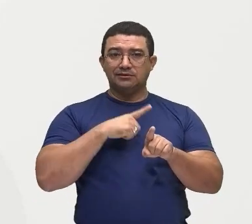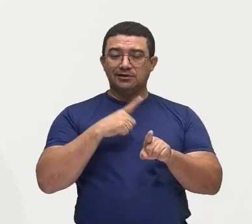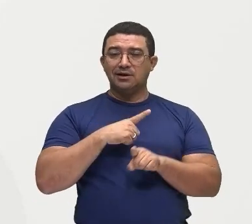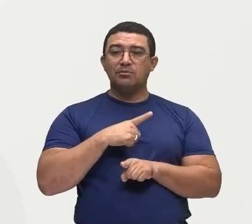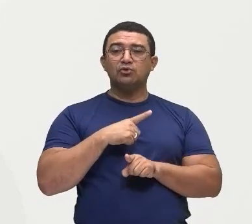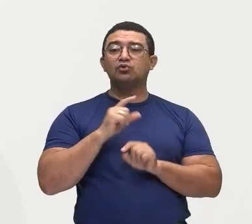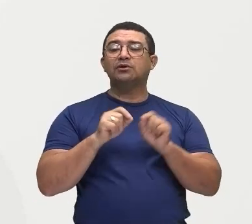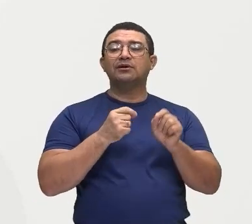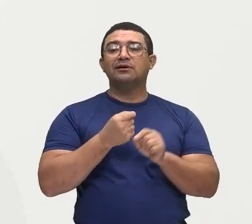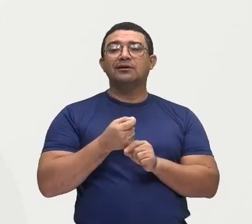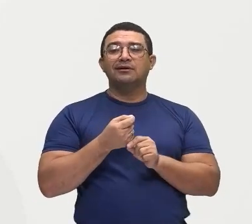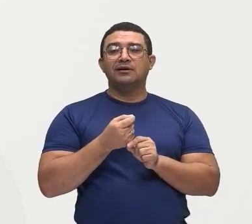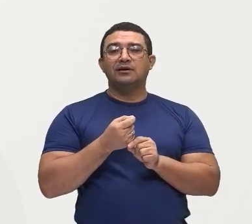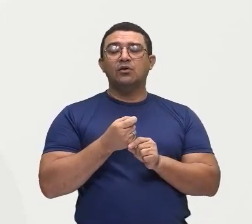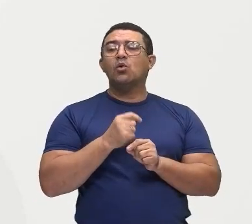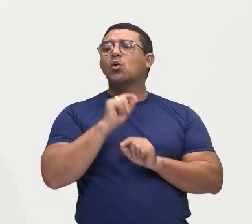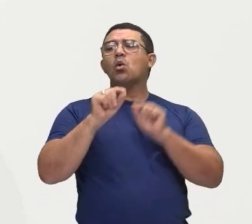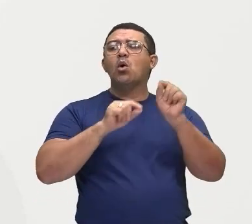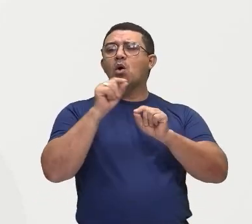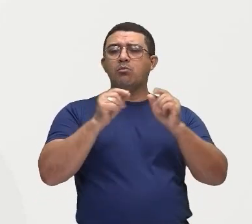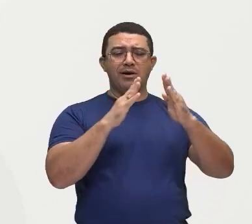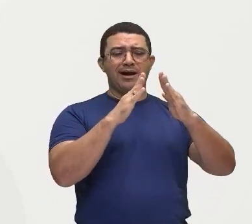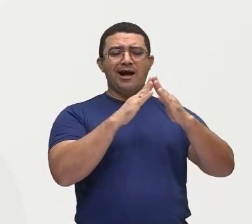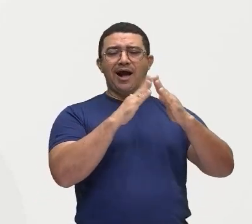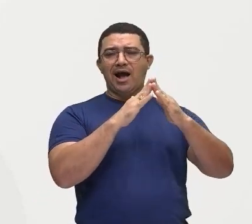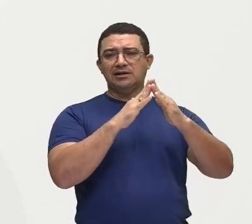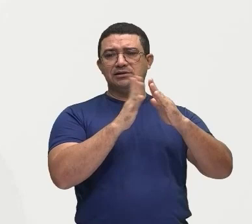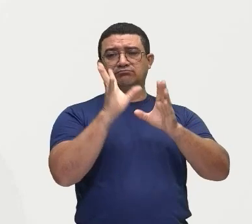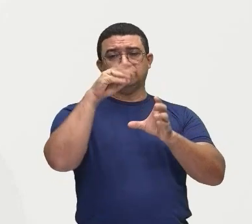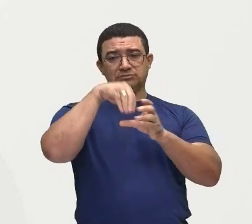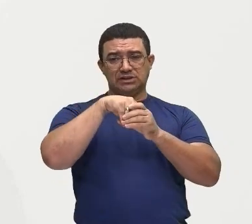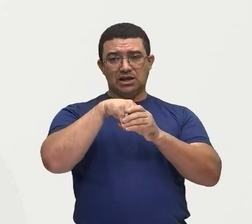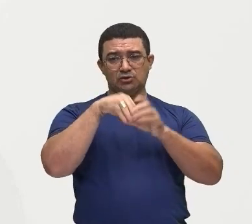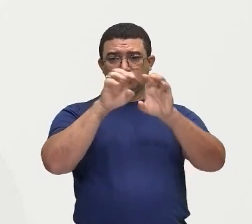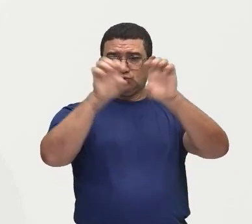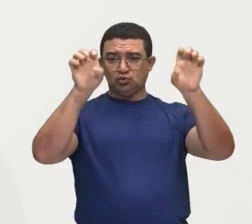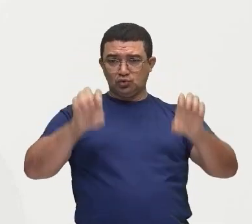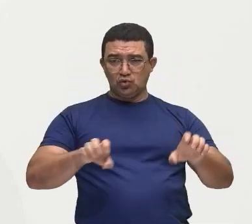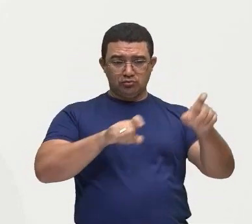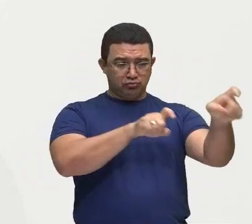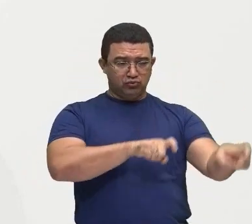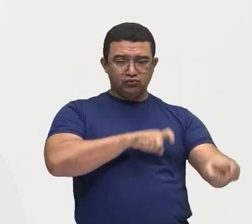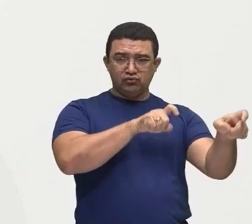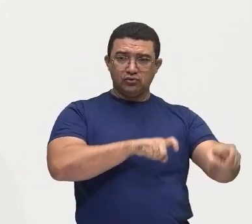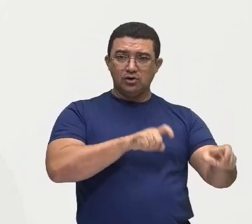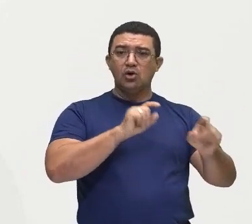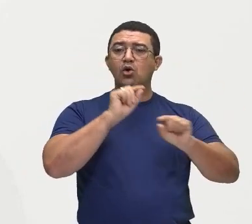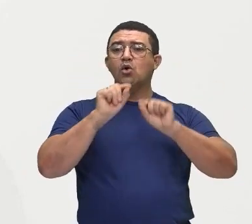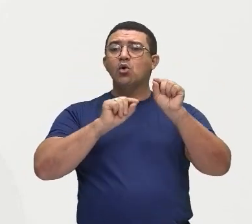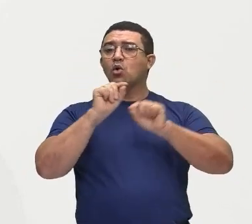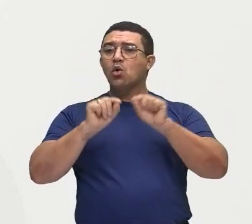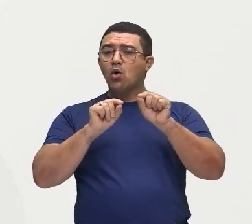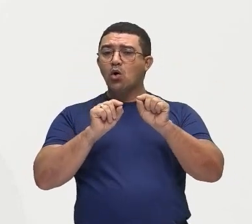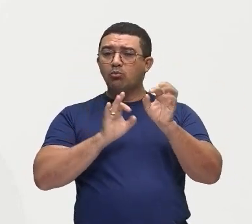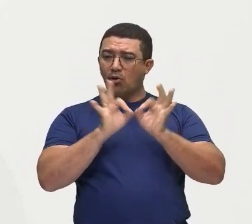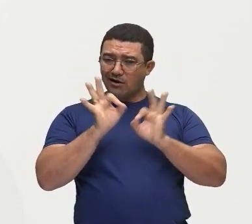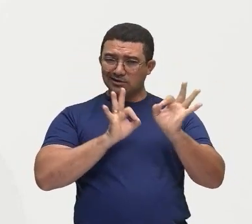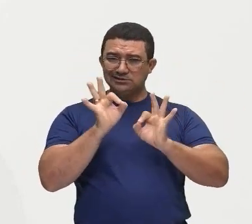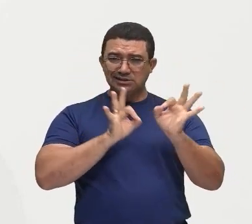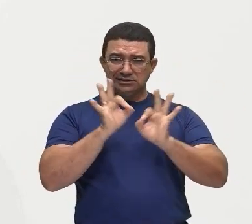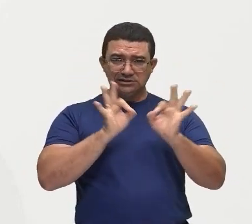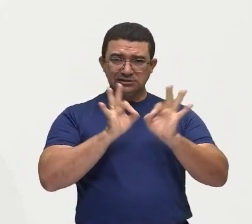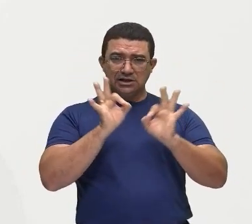das propriedades, né? Como é que elas estão divididas dentro dessa estrutura fundiária? Dentro dessa organização